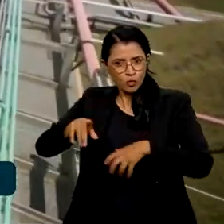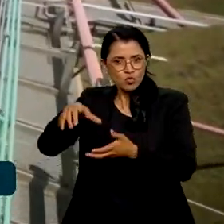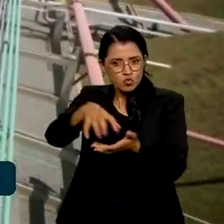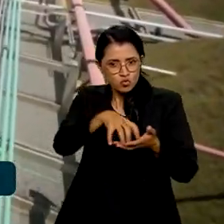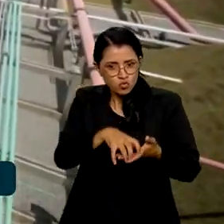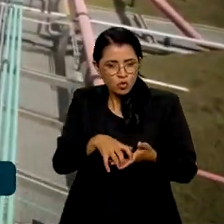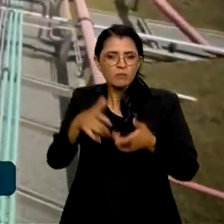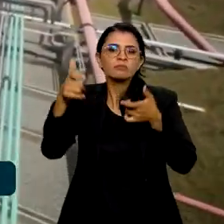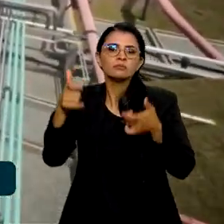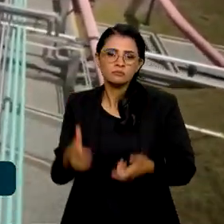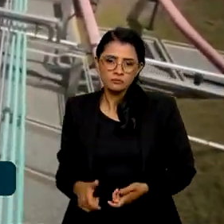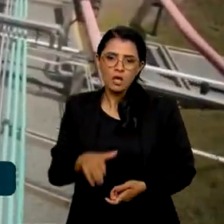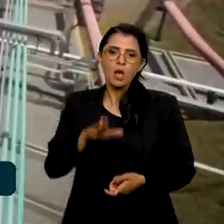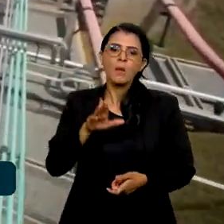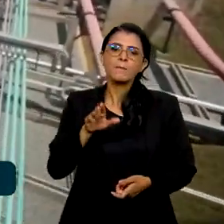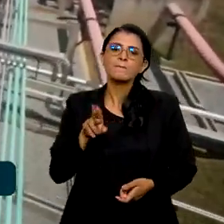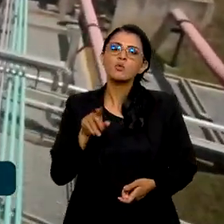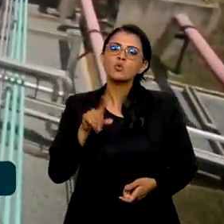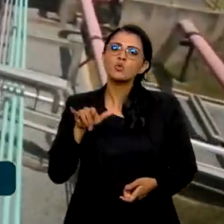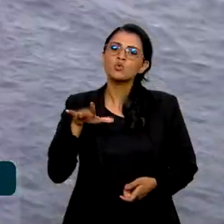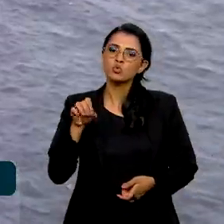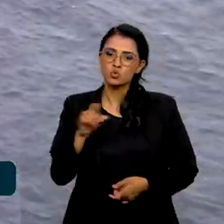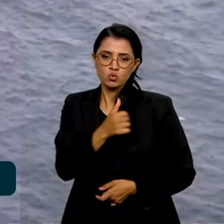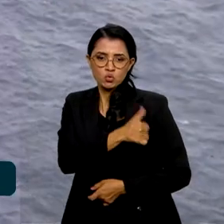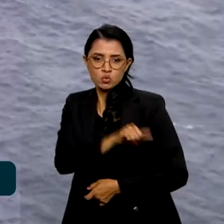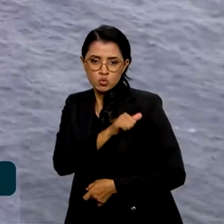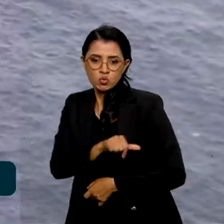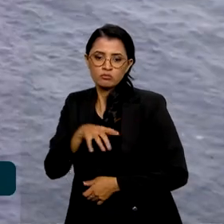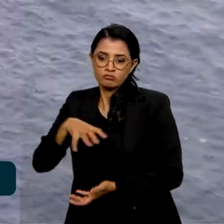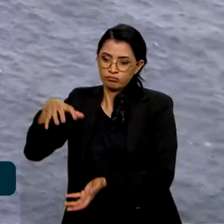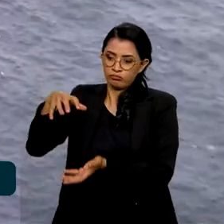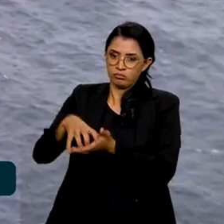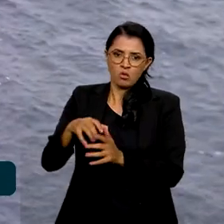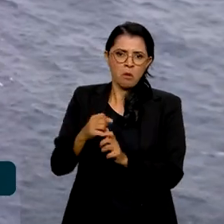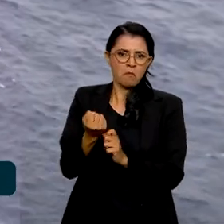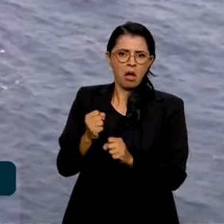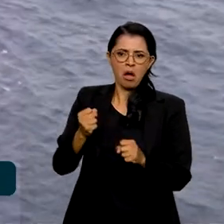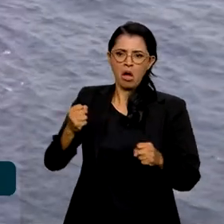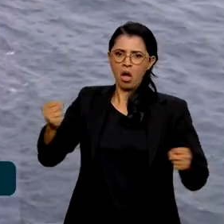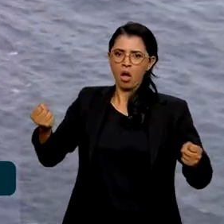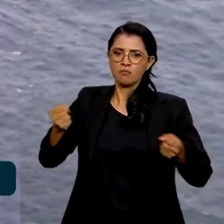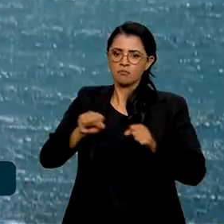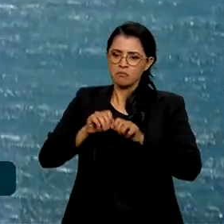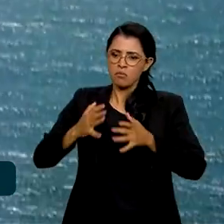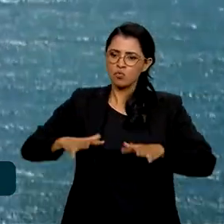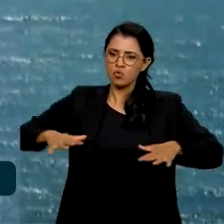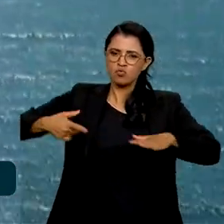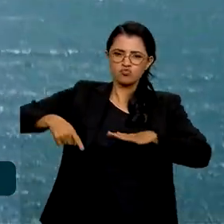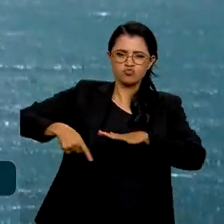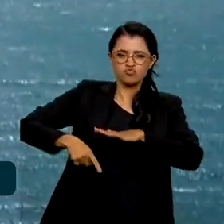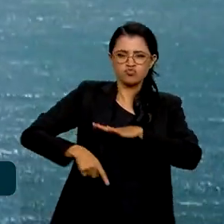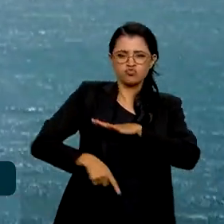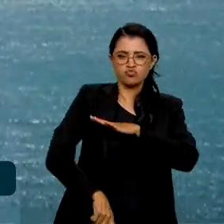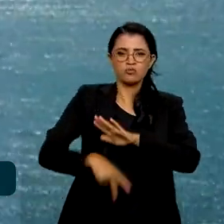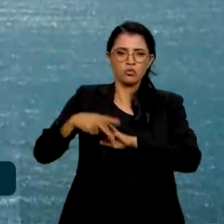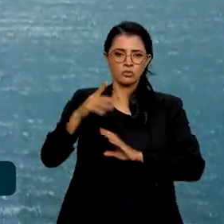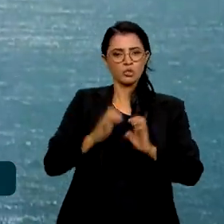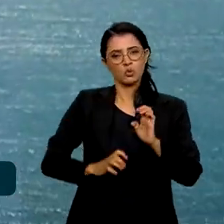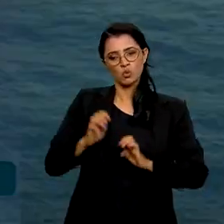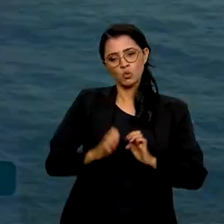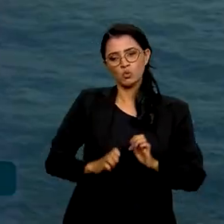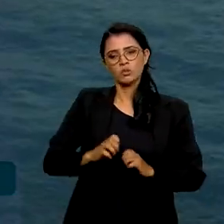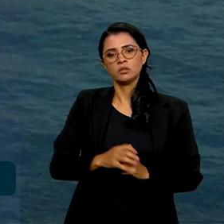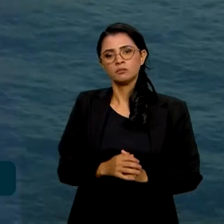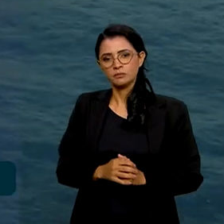que fica localizado em Búzios, no Rio de Janeiro, detém o posto de maior campo em águas ultraprofundas da indústria mundial.